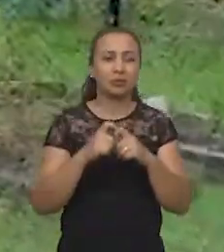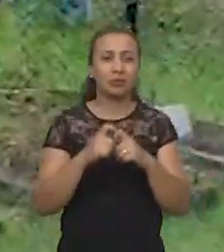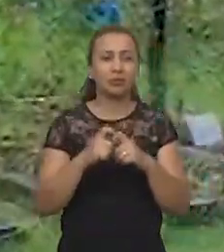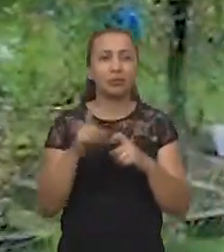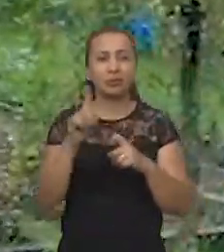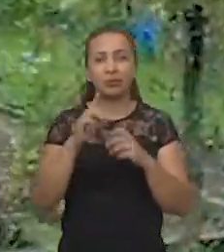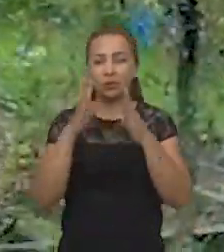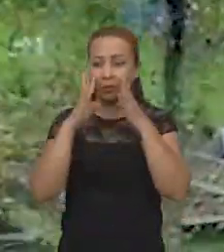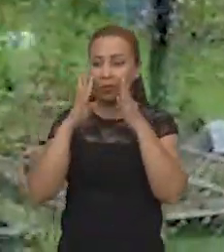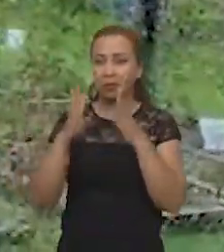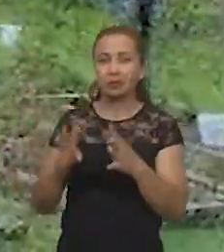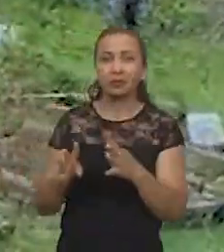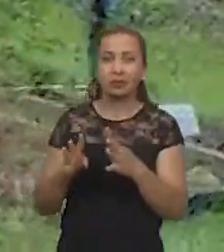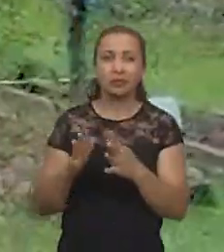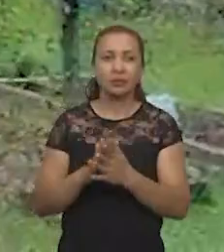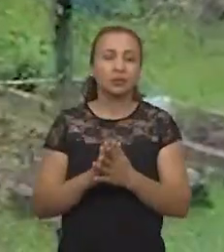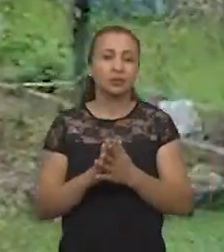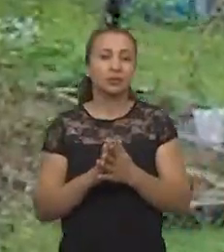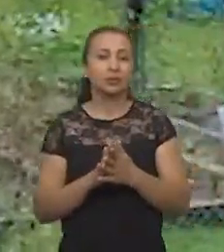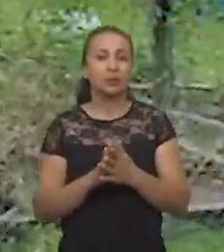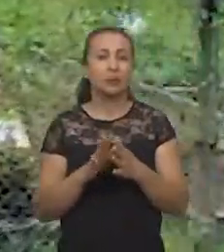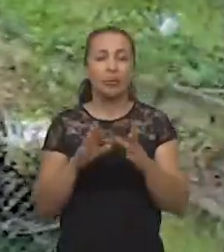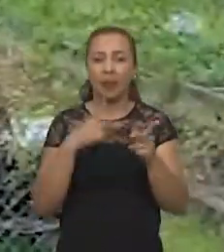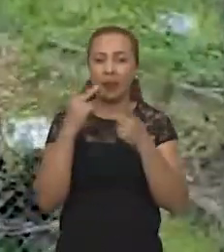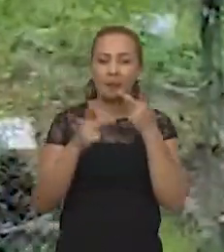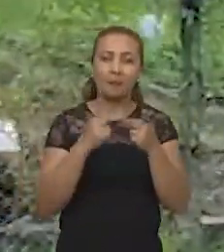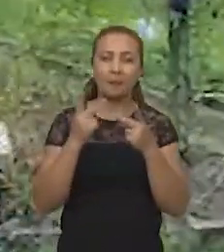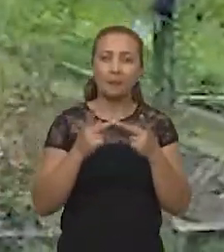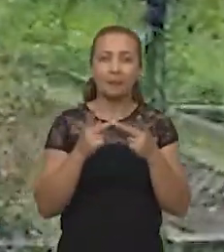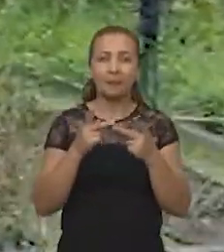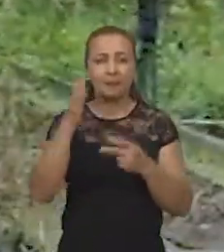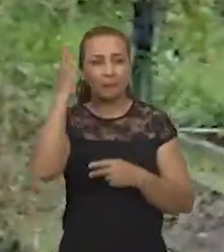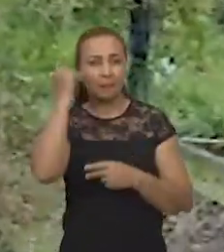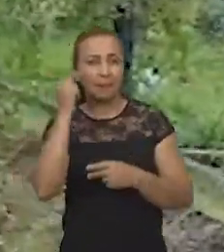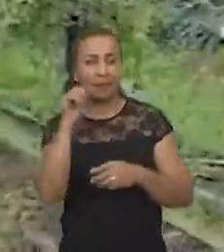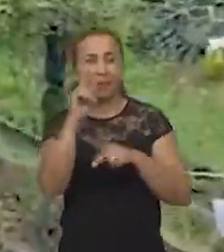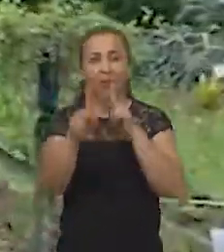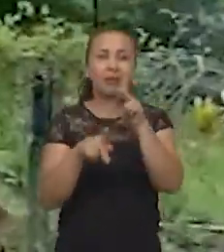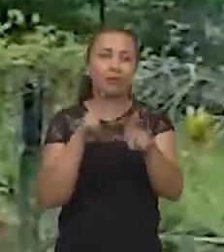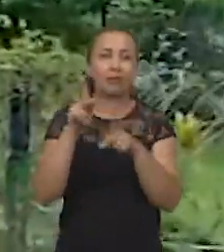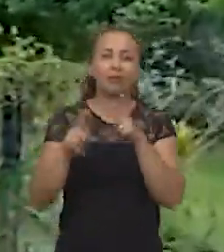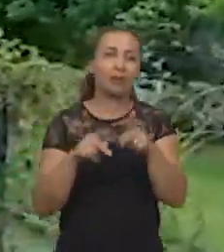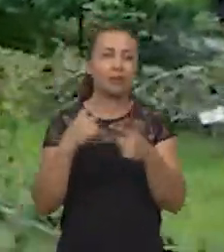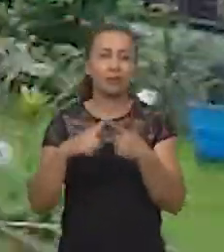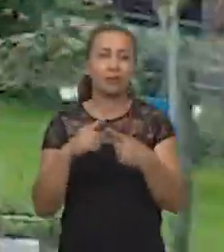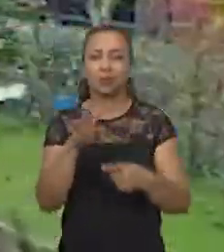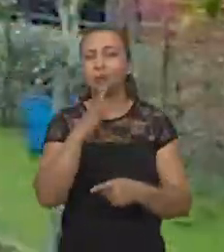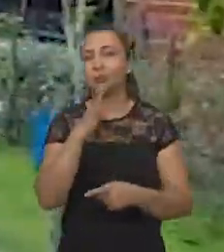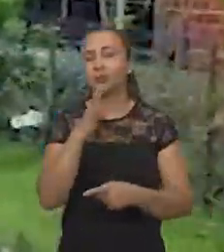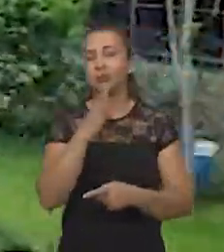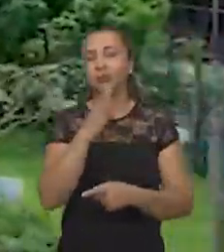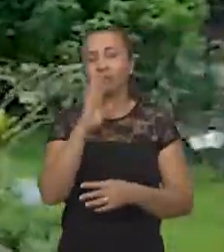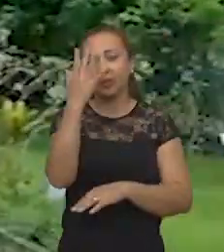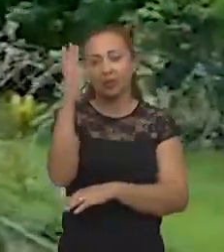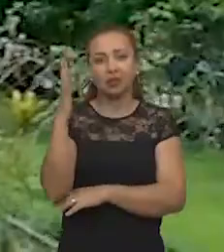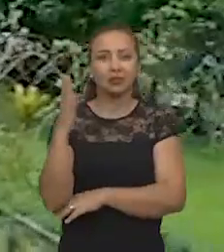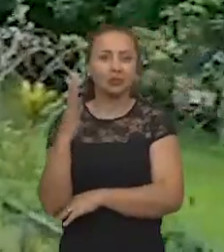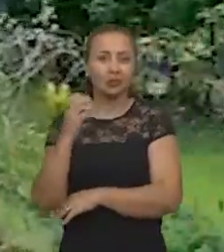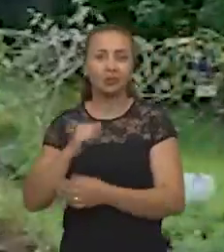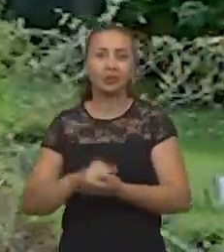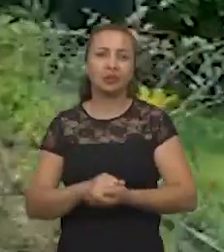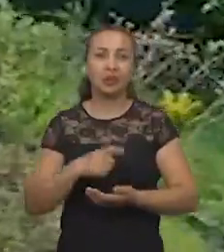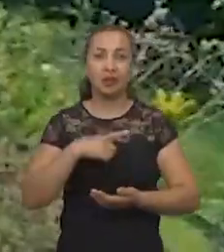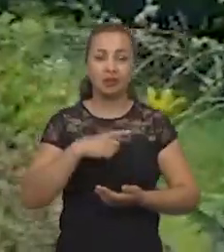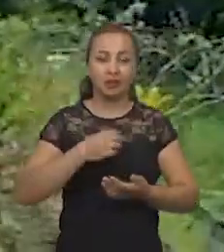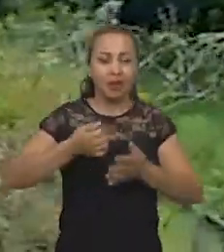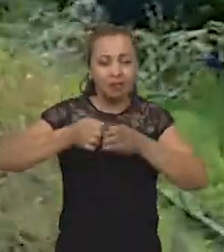chamar a atenção e falar dos saberes populares, porque esse conhecimento das plantas